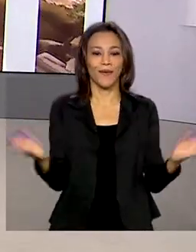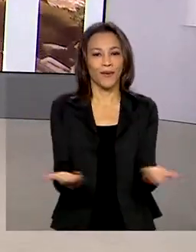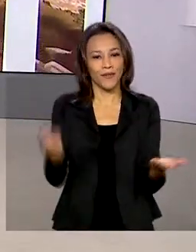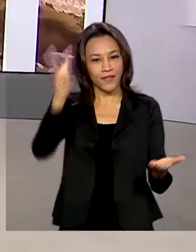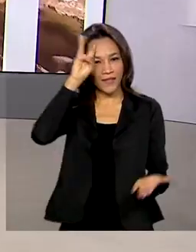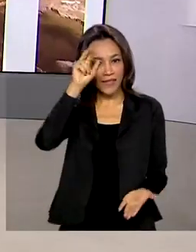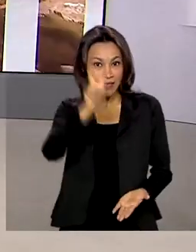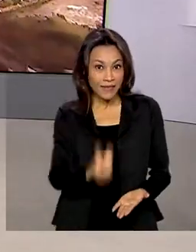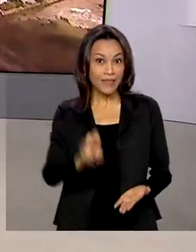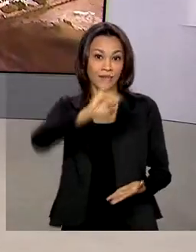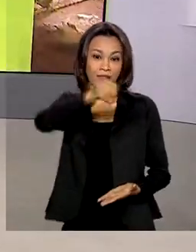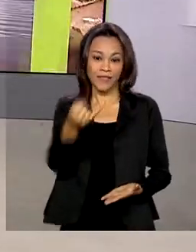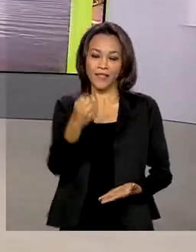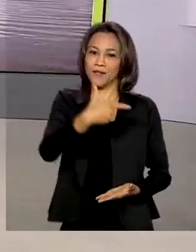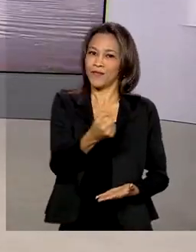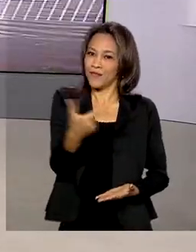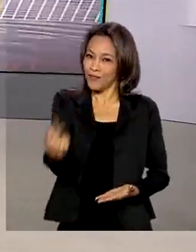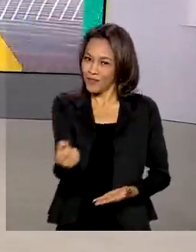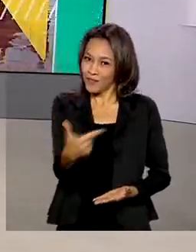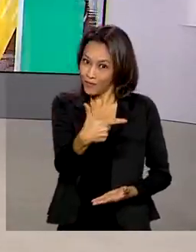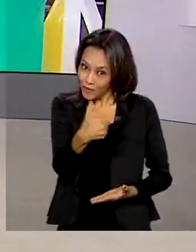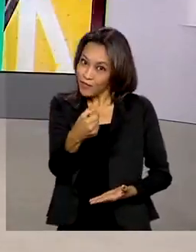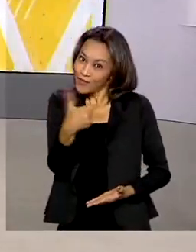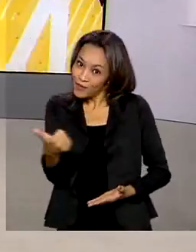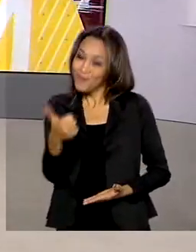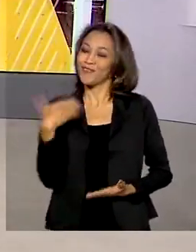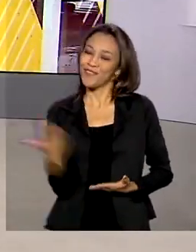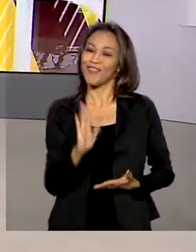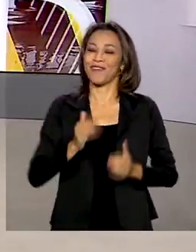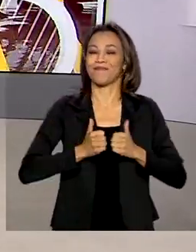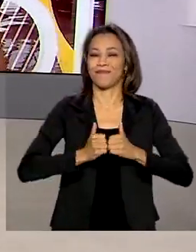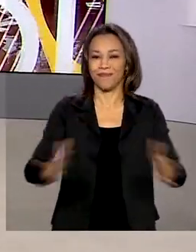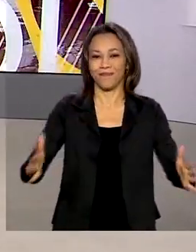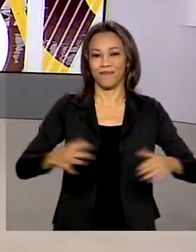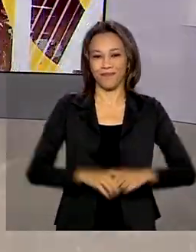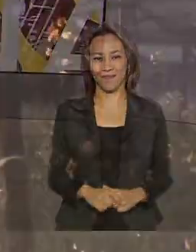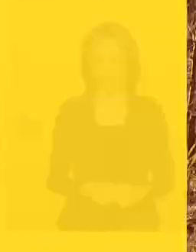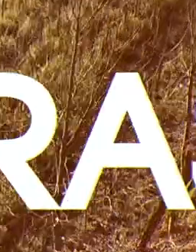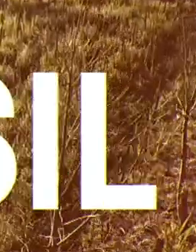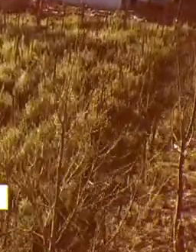5 de janeiro de 2021. O Brasil em Dia já está no ar.